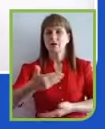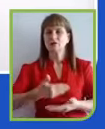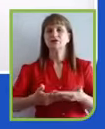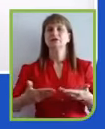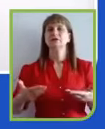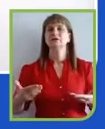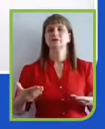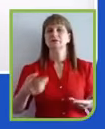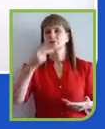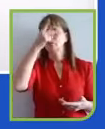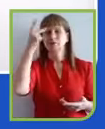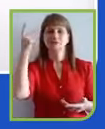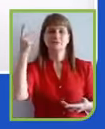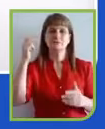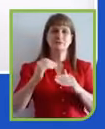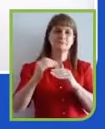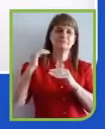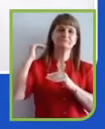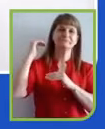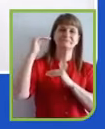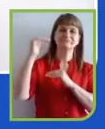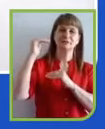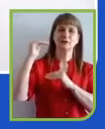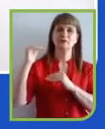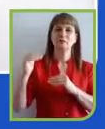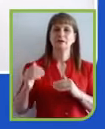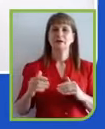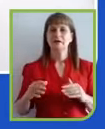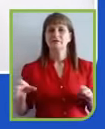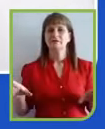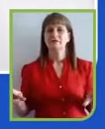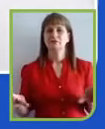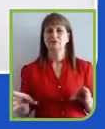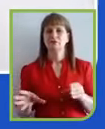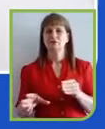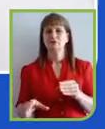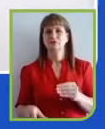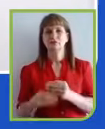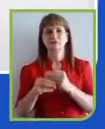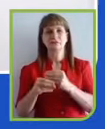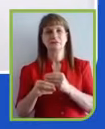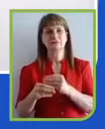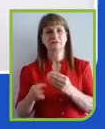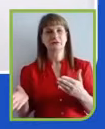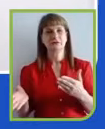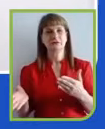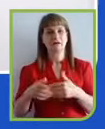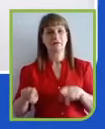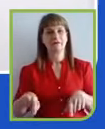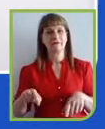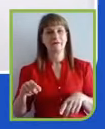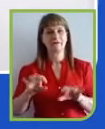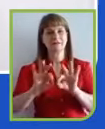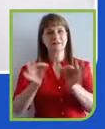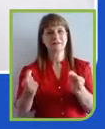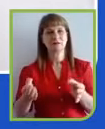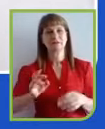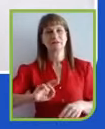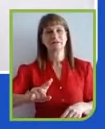nível. Sem dúvida nenhuma, fazer esse fechamento aqui não é simples. E para nós, da